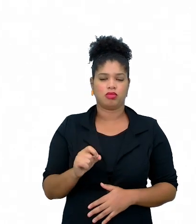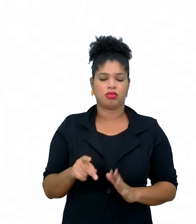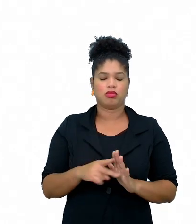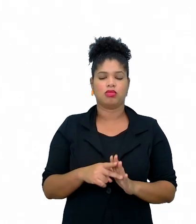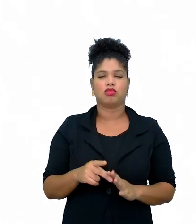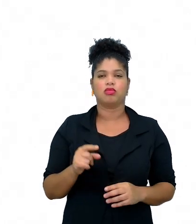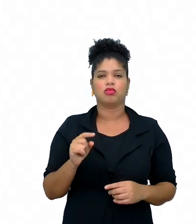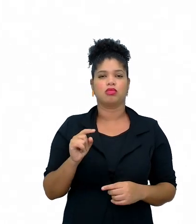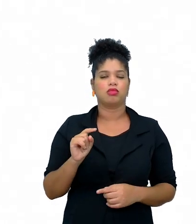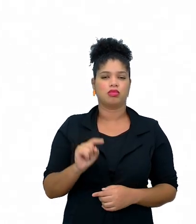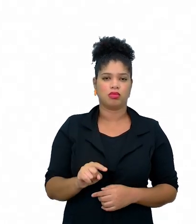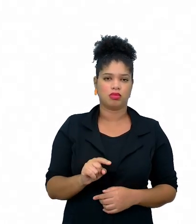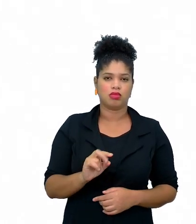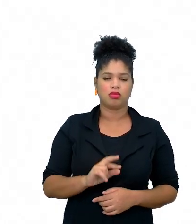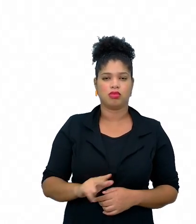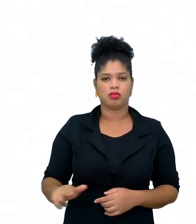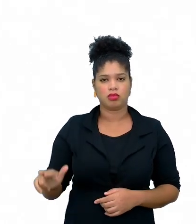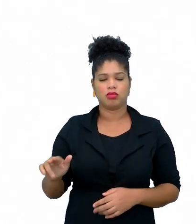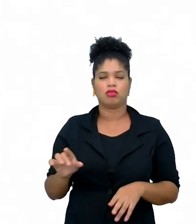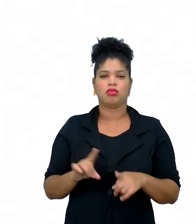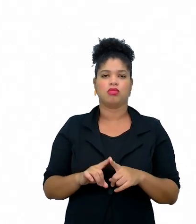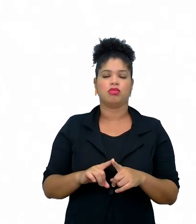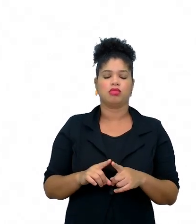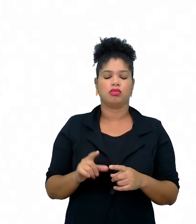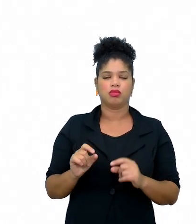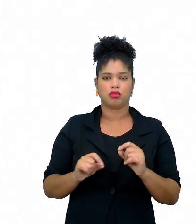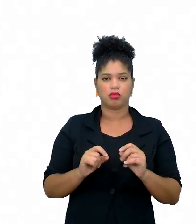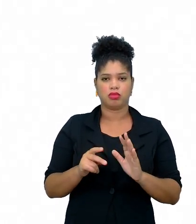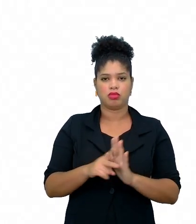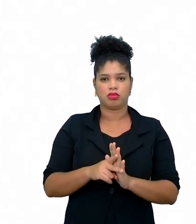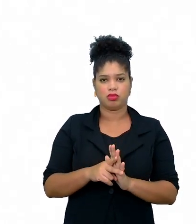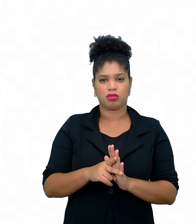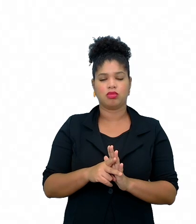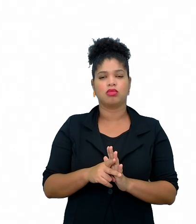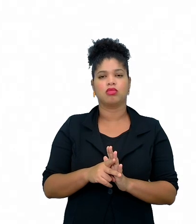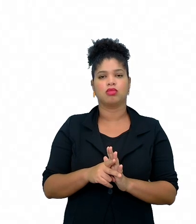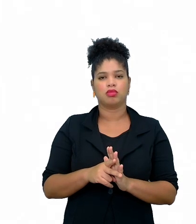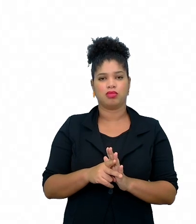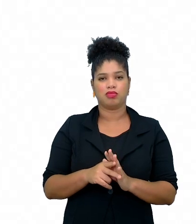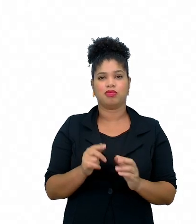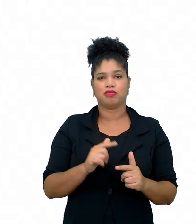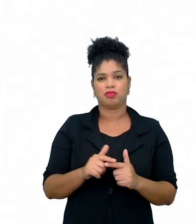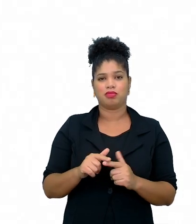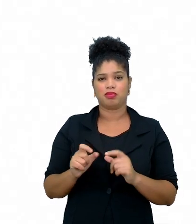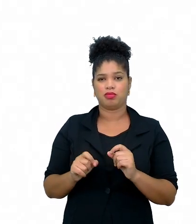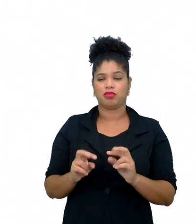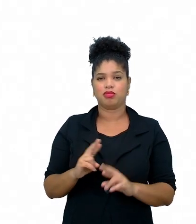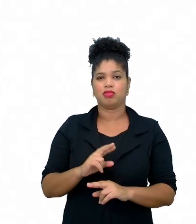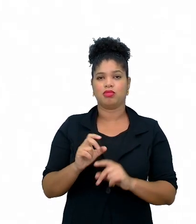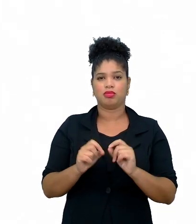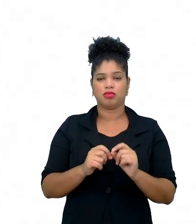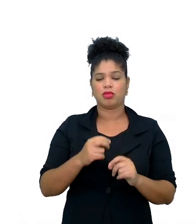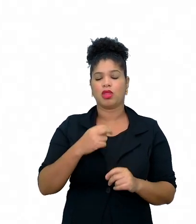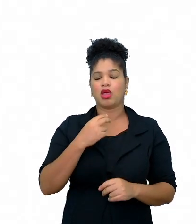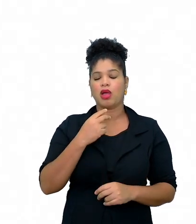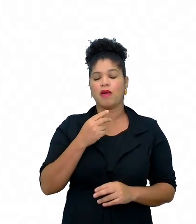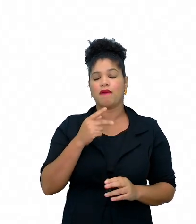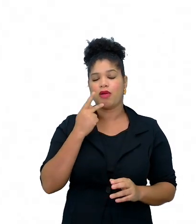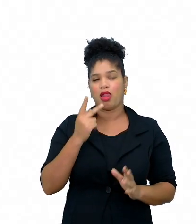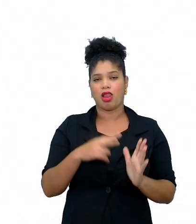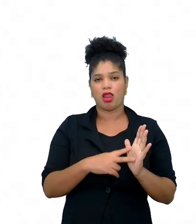pontuação, tem dificuldade em interpretação, tem problema com relação ao vocabulário, né,